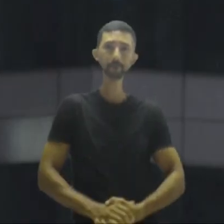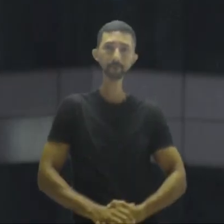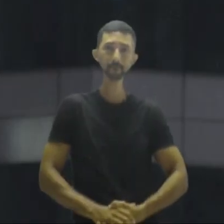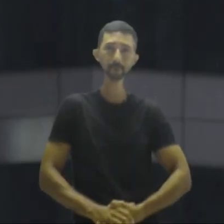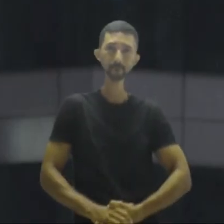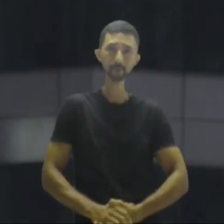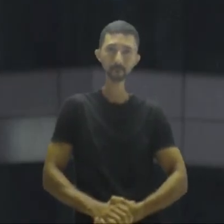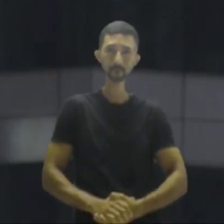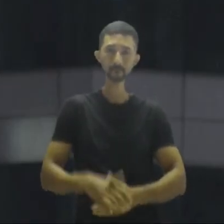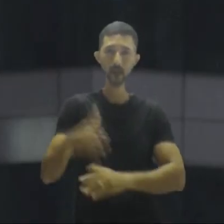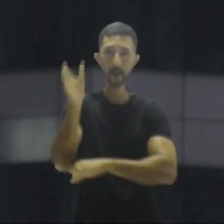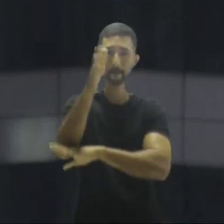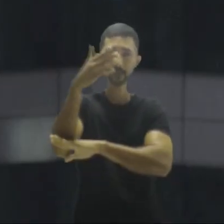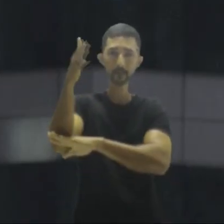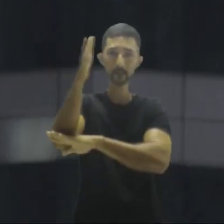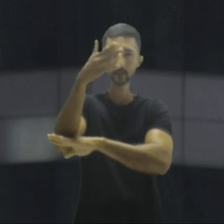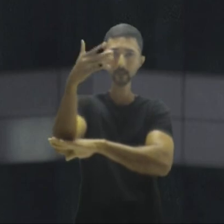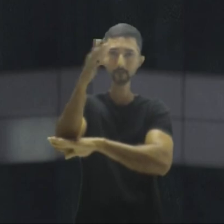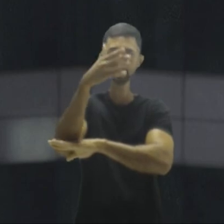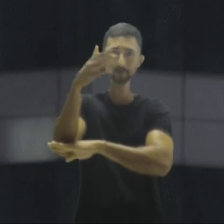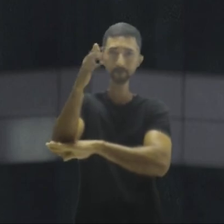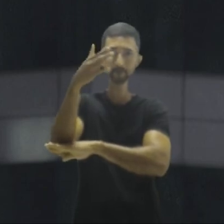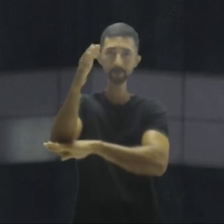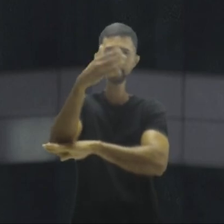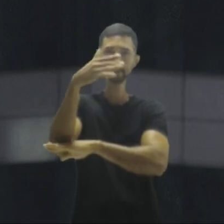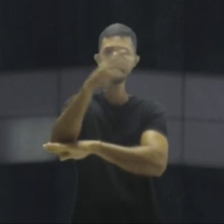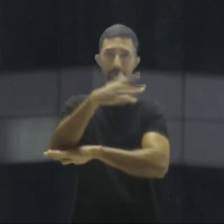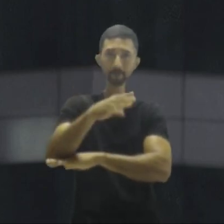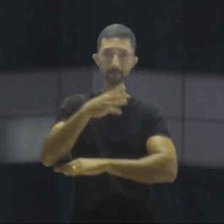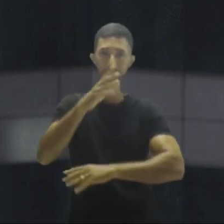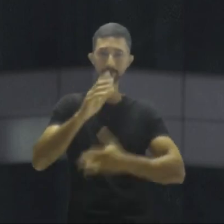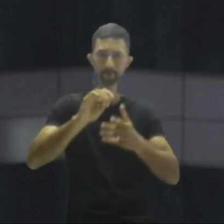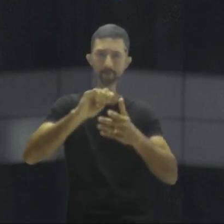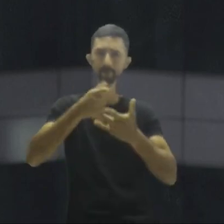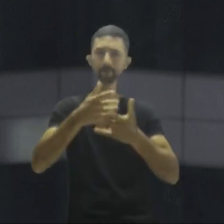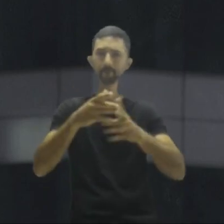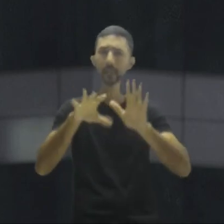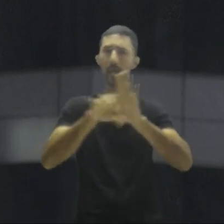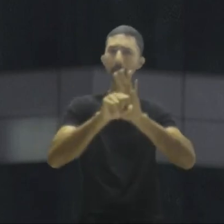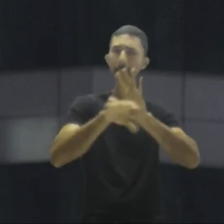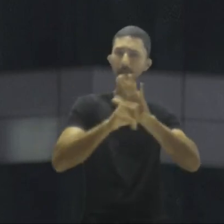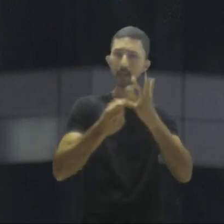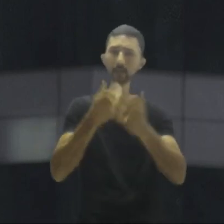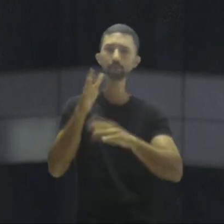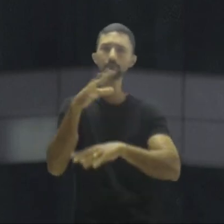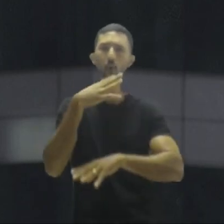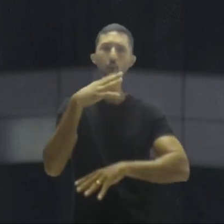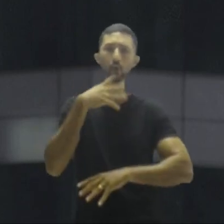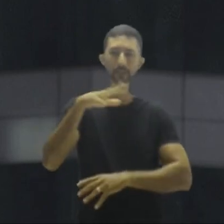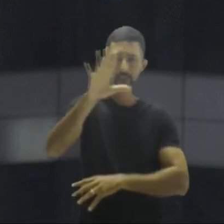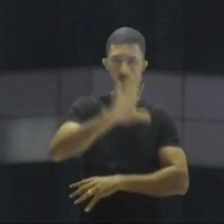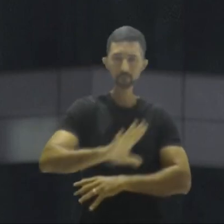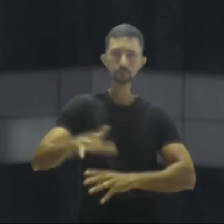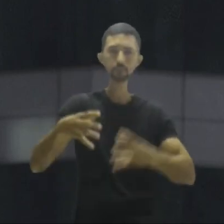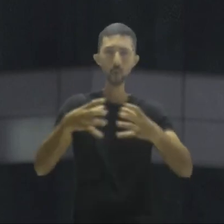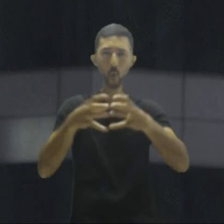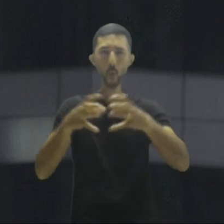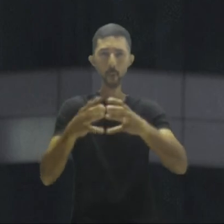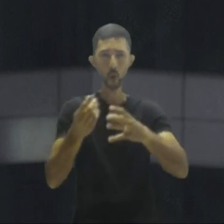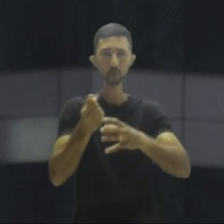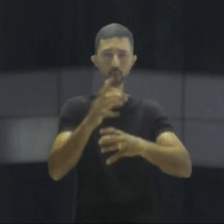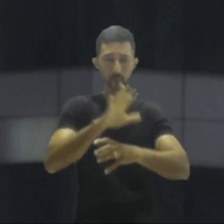que tem como essa bandeira aí, provavelmente é um dos principais símbolos conhecidos entre os blocos